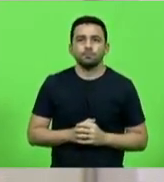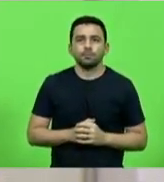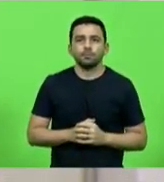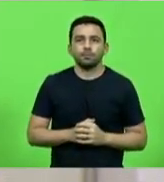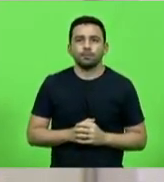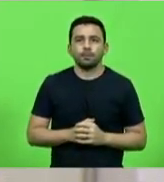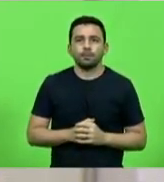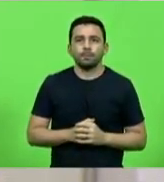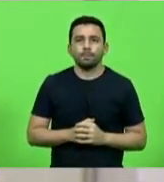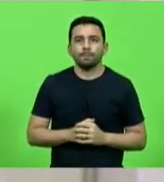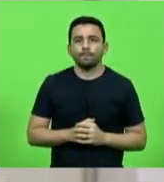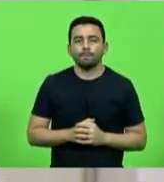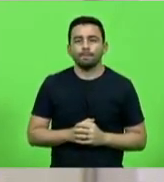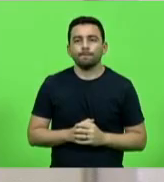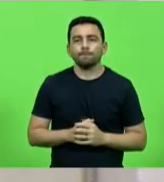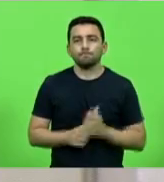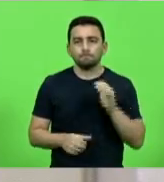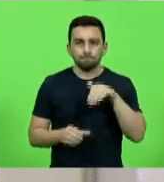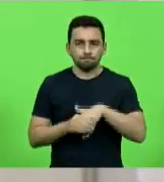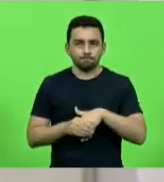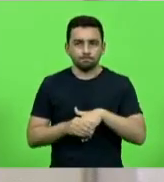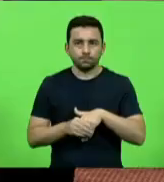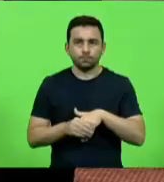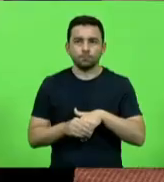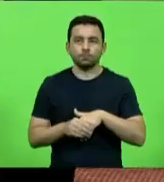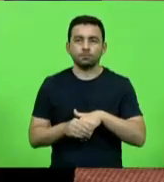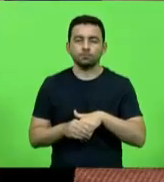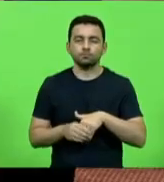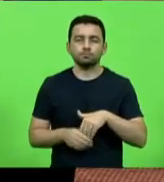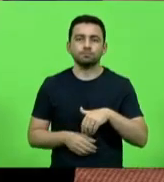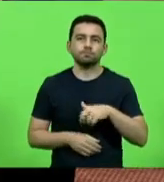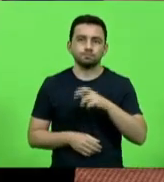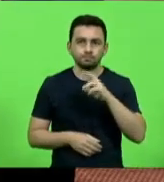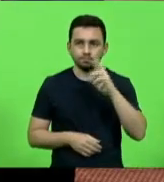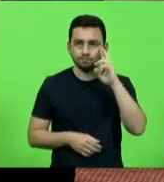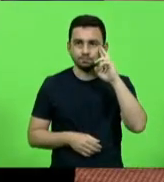Como vota o deputado Rodrigo Minoto? Voto sim.